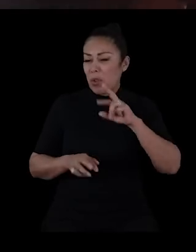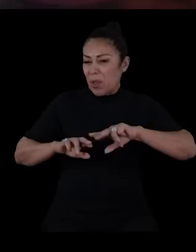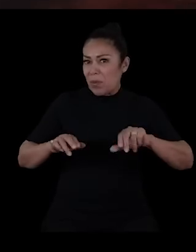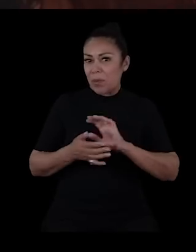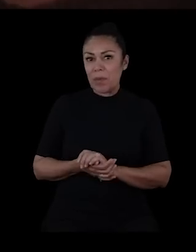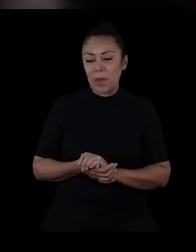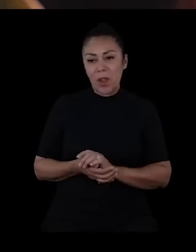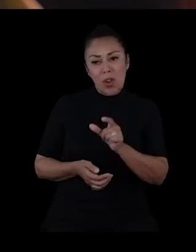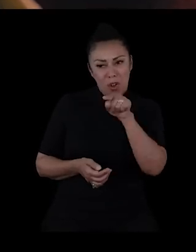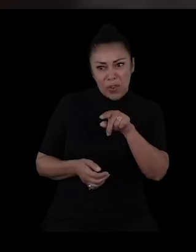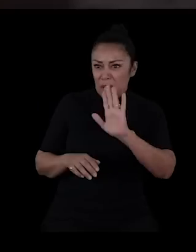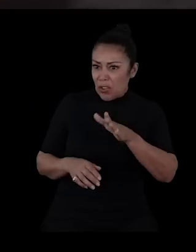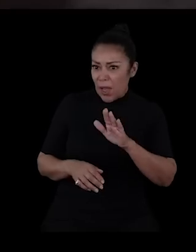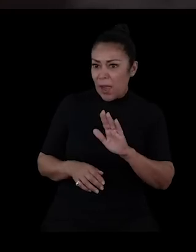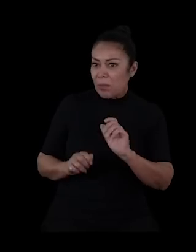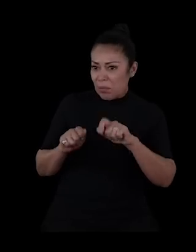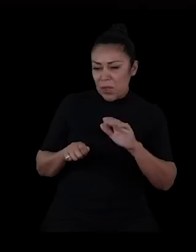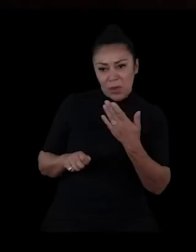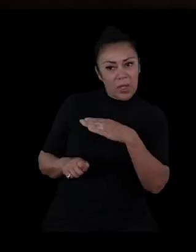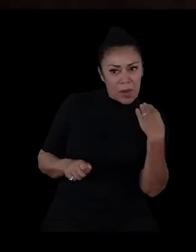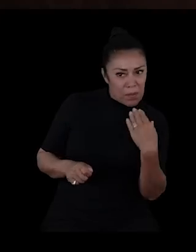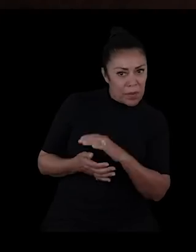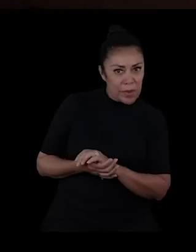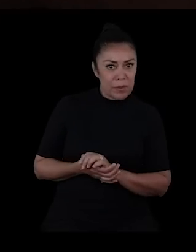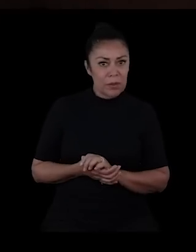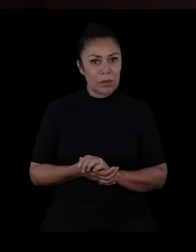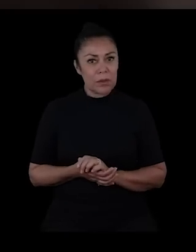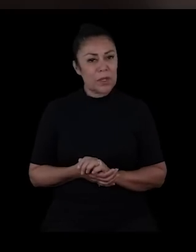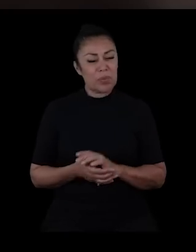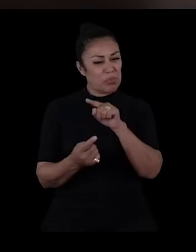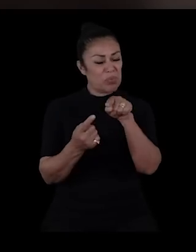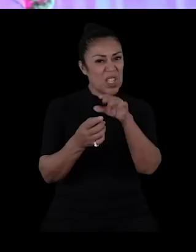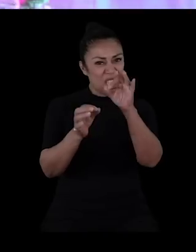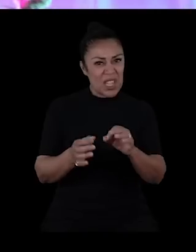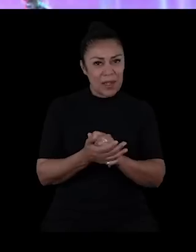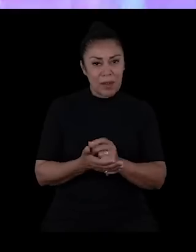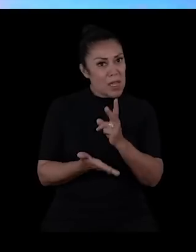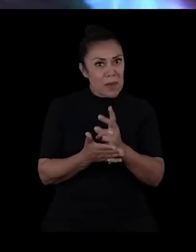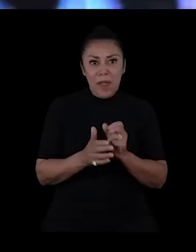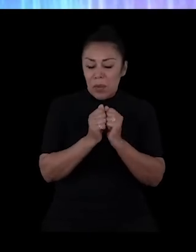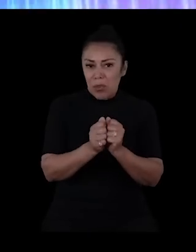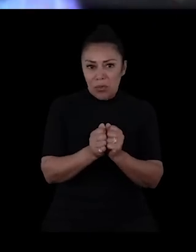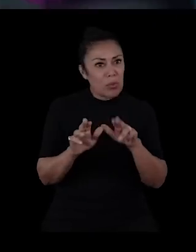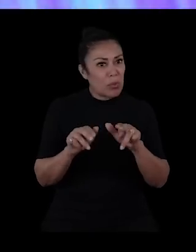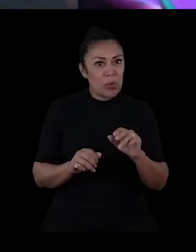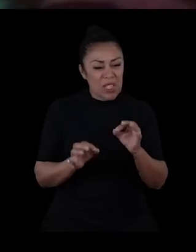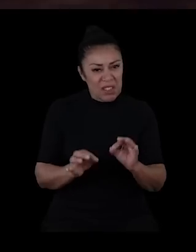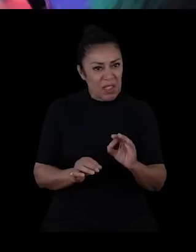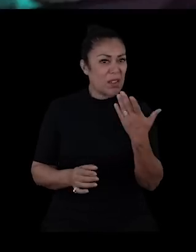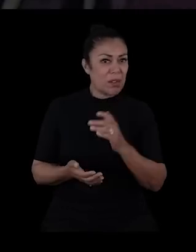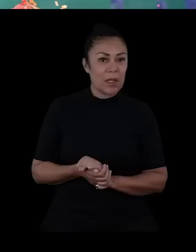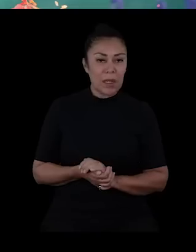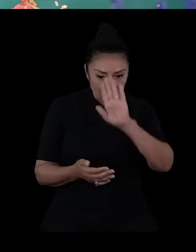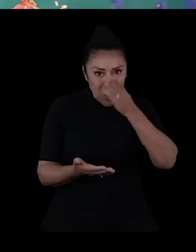Cachinhos, donatos e os três ursos, família do Krimer. Era pra você estar morto. É batata. Sempre